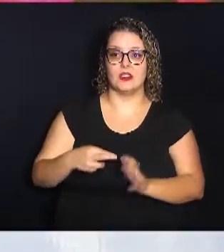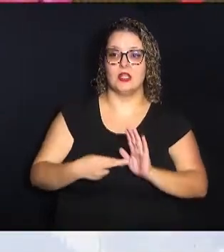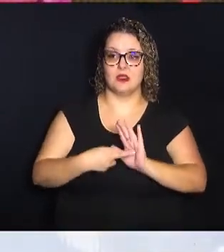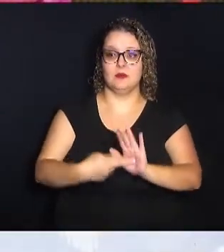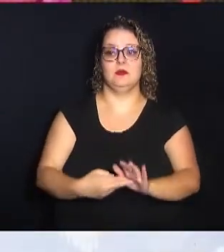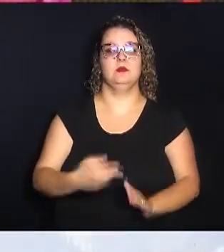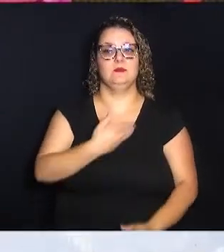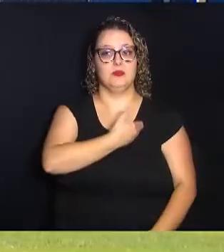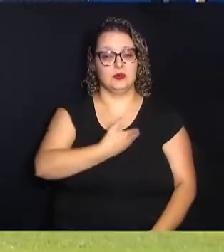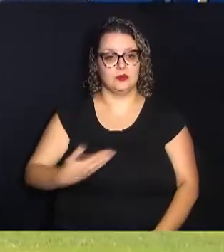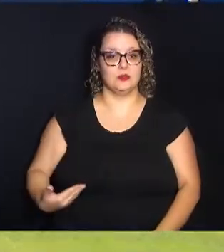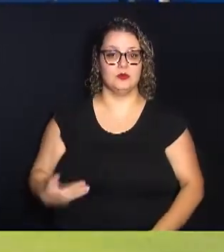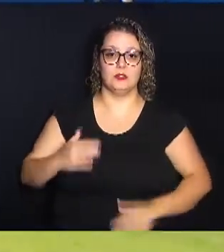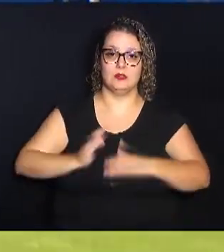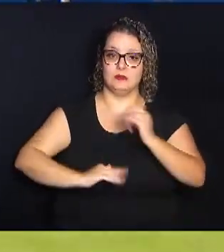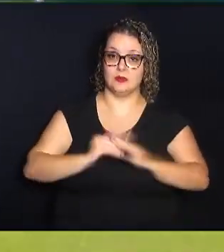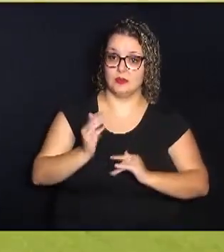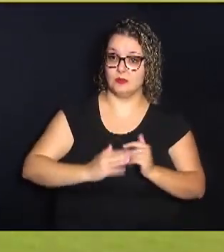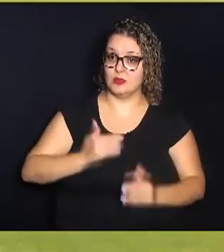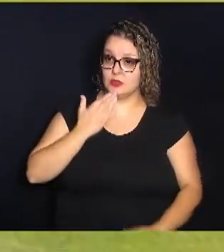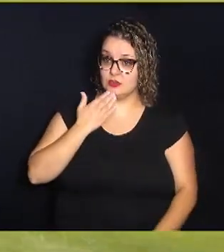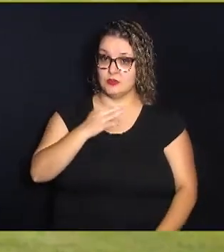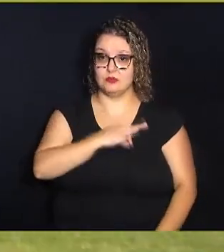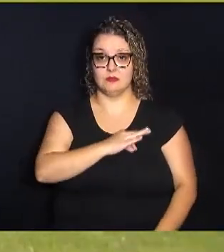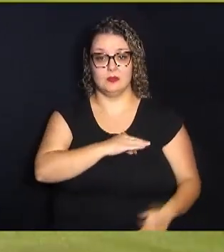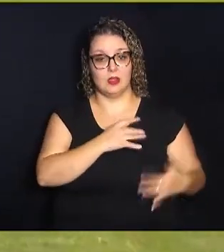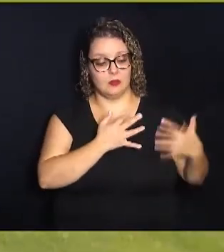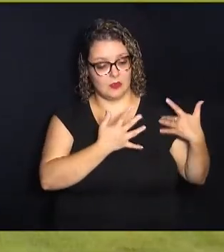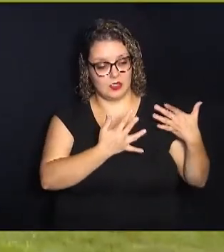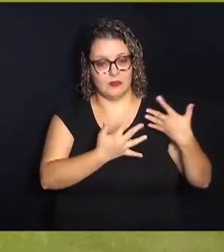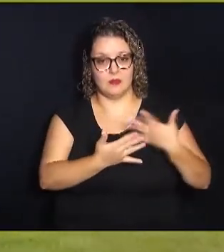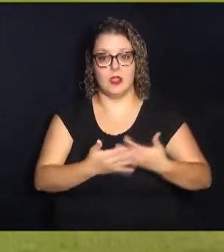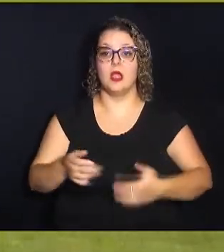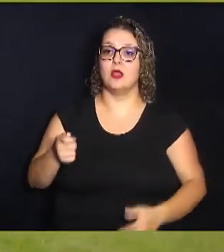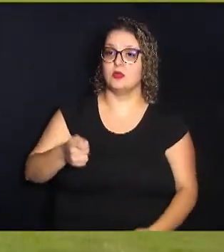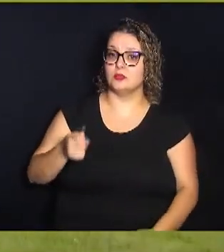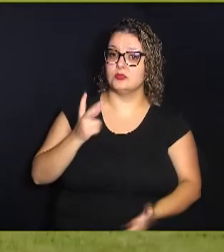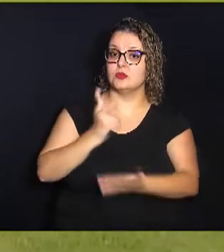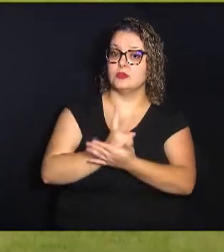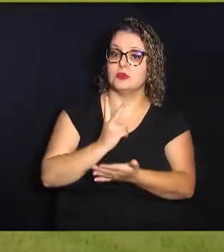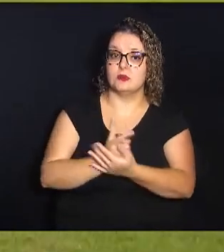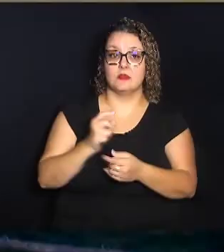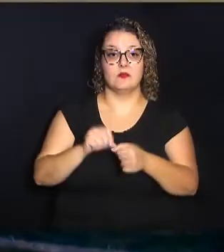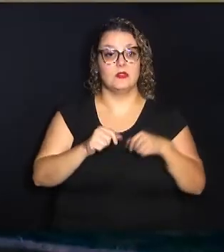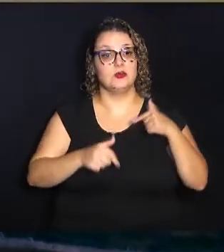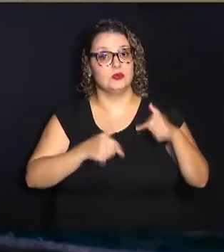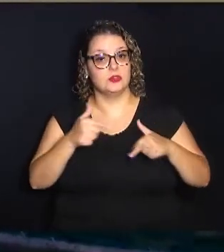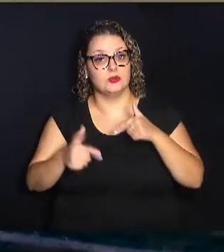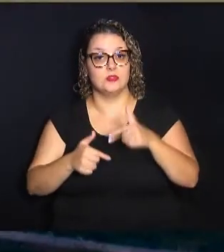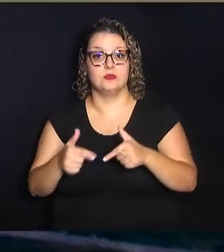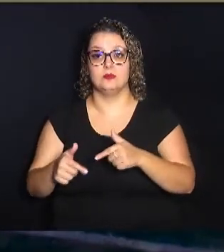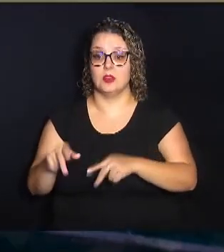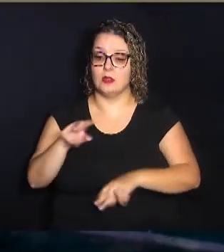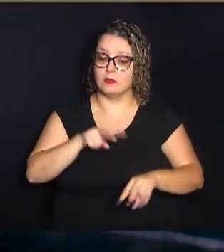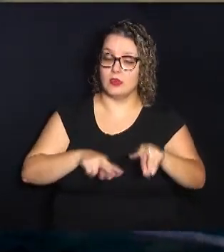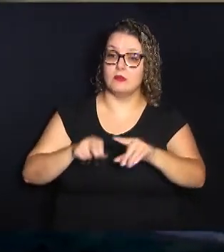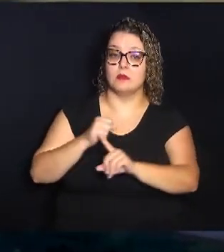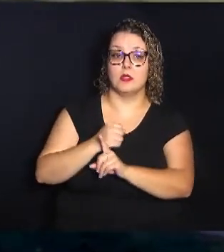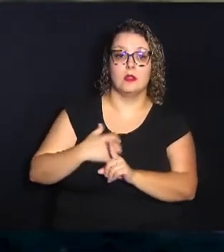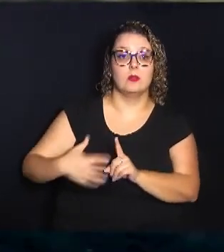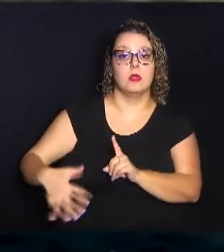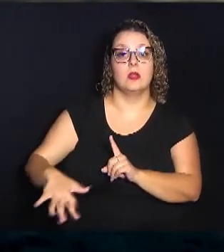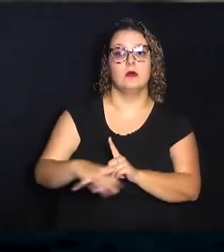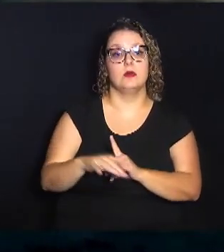suas reivindicações salariais, ao longo de sua história, a associação sempre realizou um trabalho visando a parte social e de